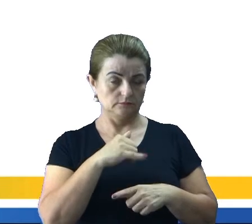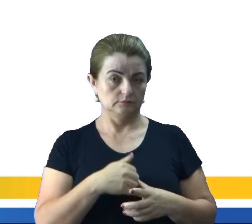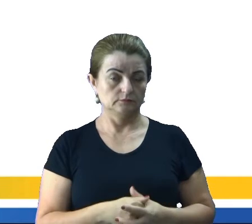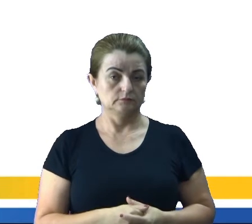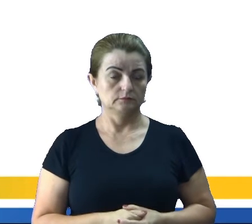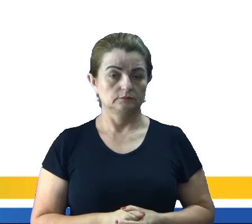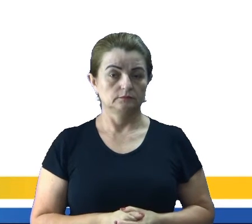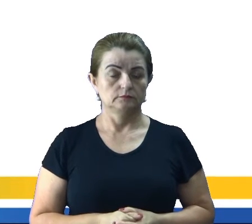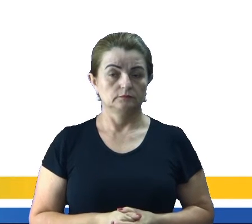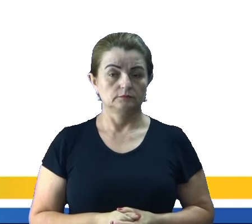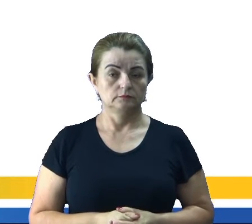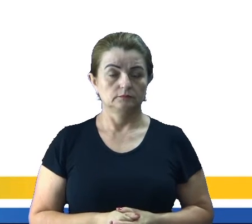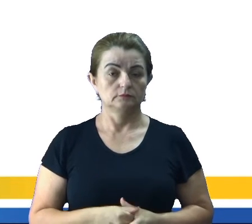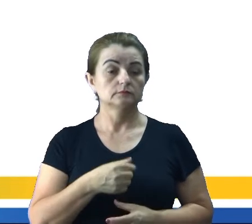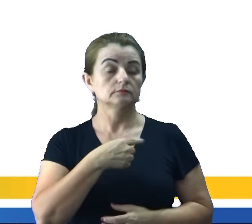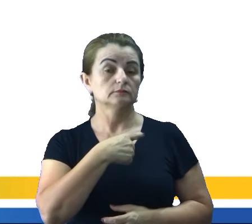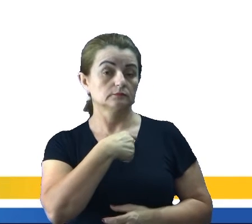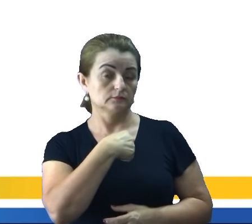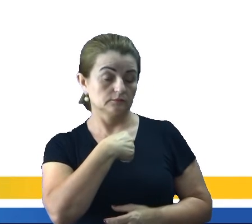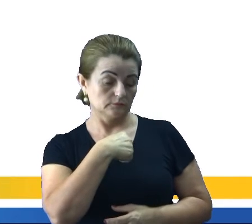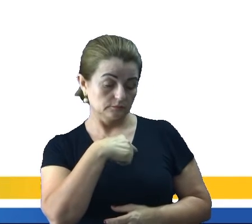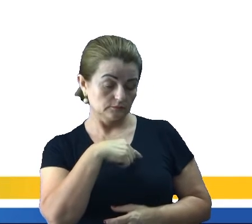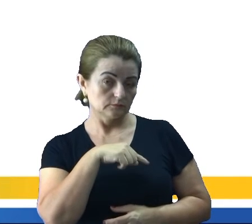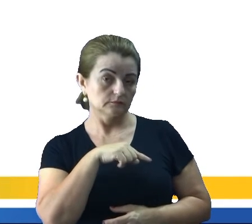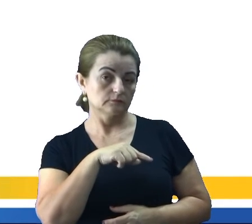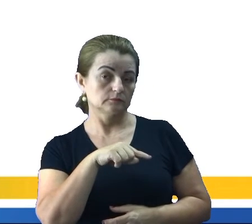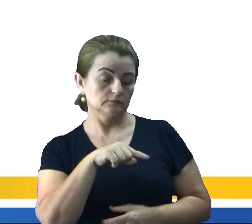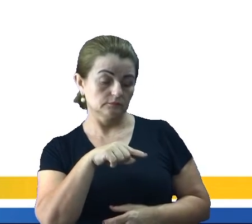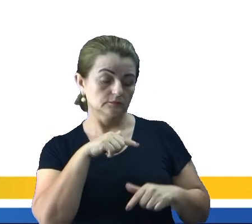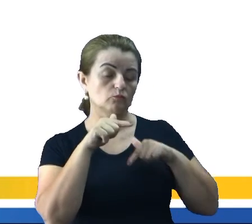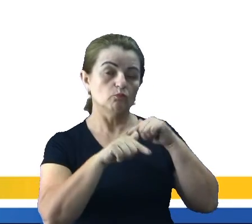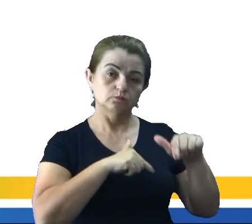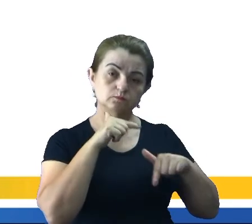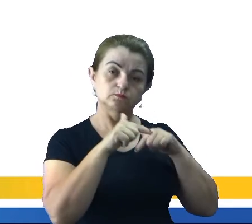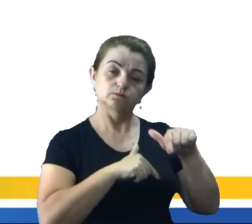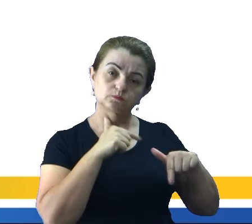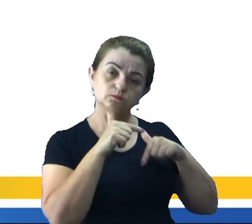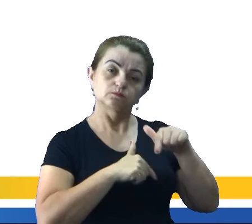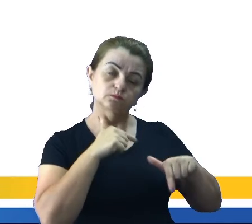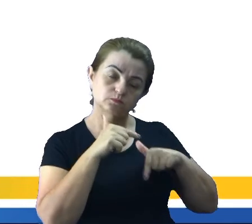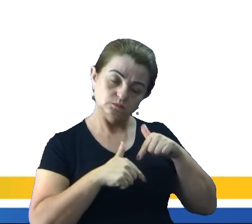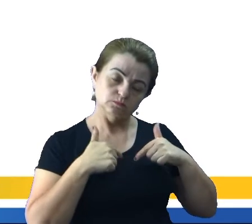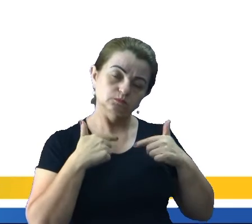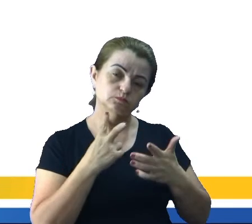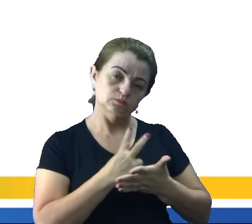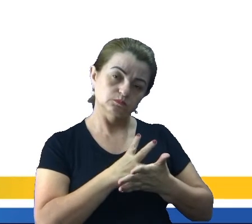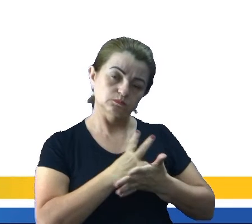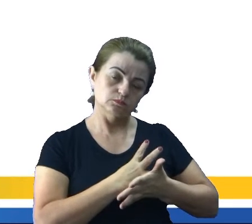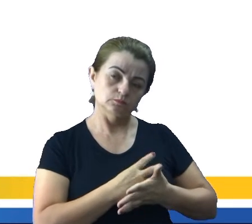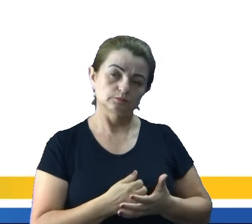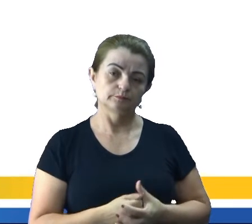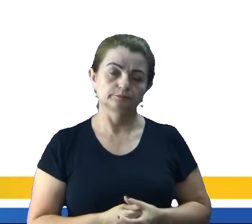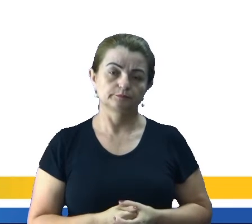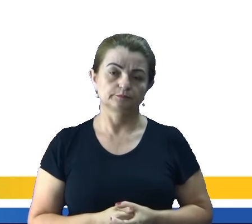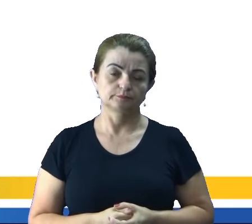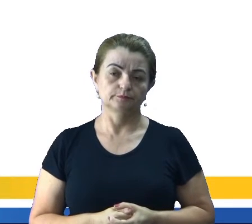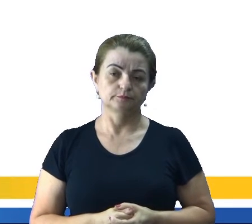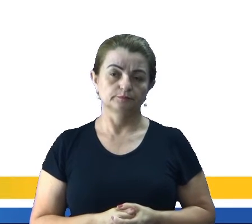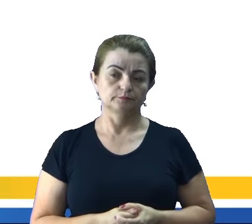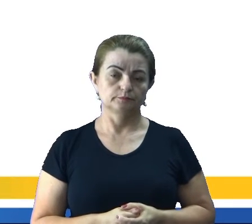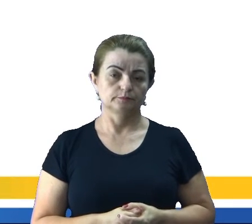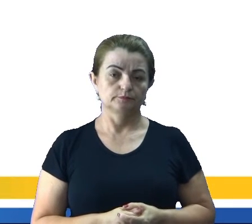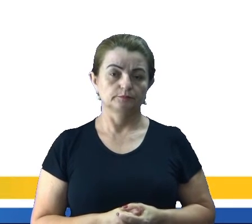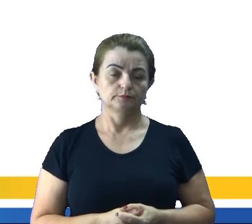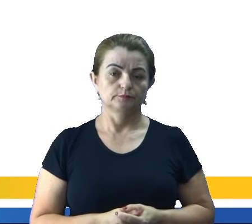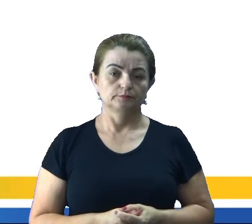dedicate My career Eu vou dedicar A minha carreira E ali Ele acaba utilizando A forma contraída De